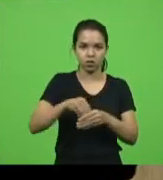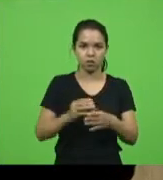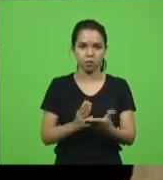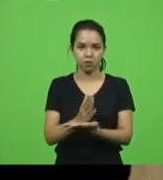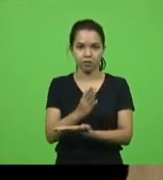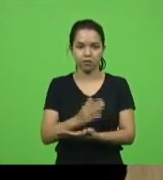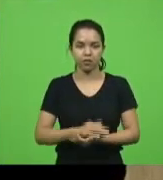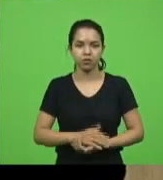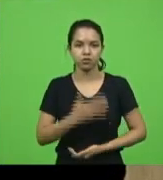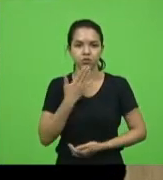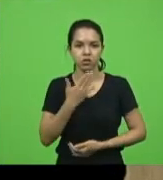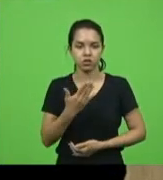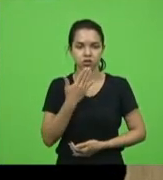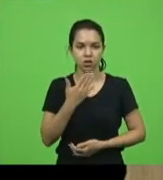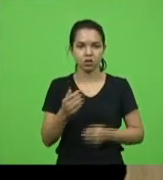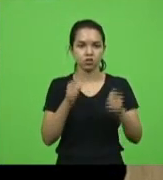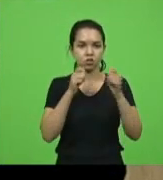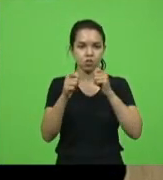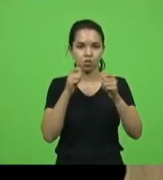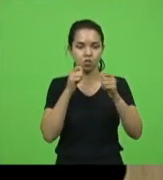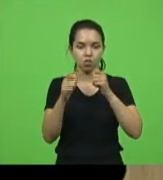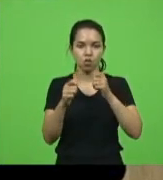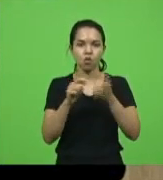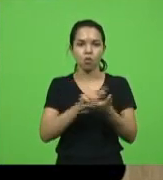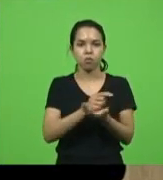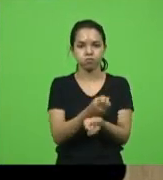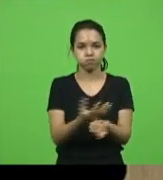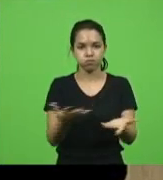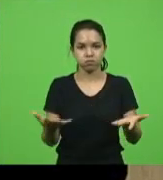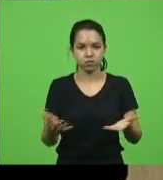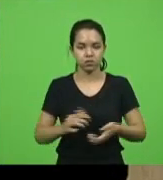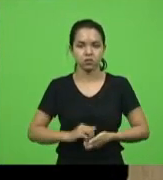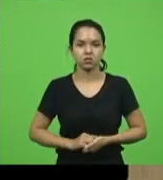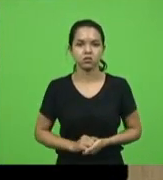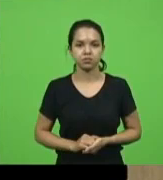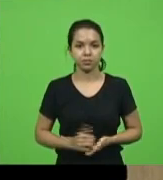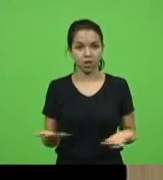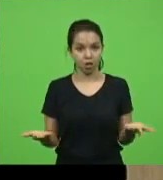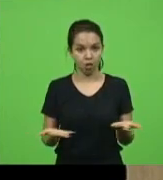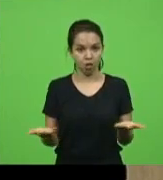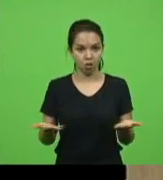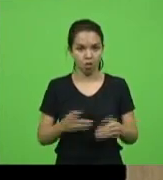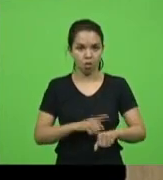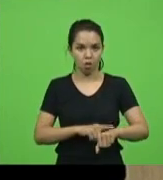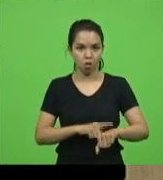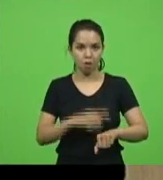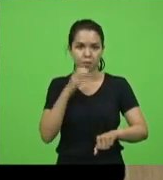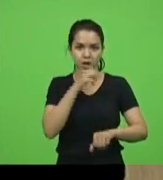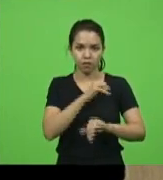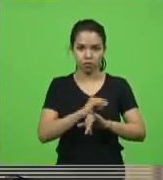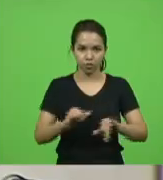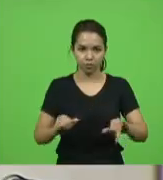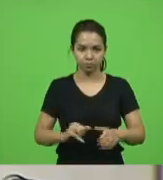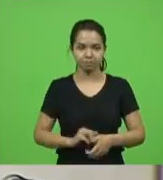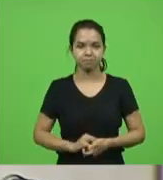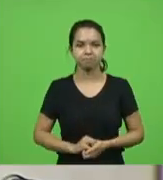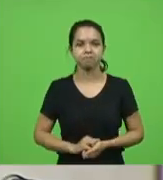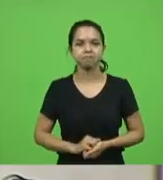solicito a assessoria que proceda à distribuição do expediente. Trazmos agora, neste momento, em breves comunicações.